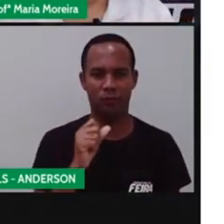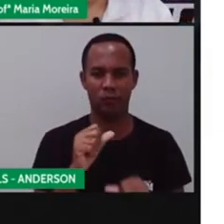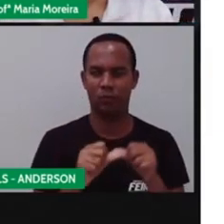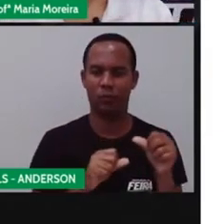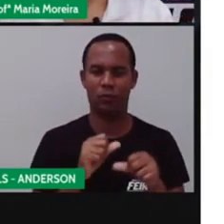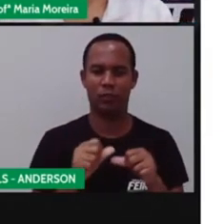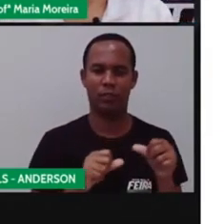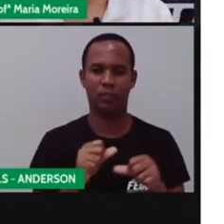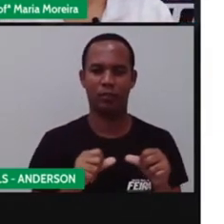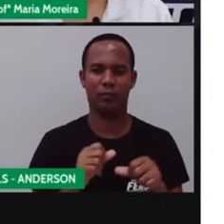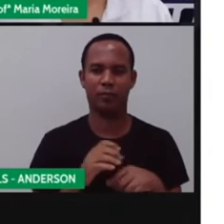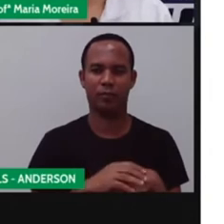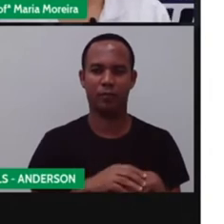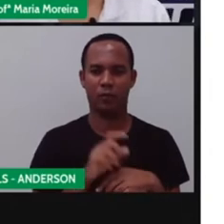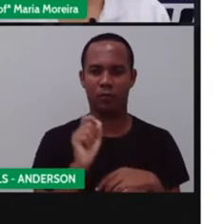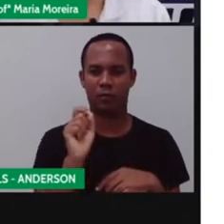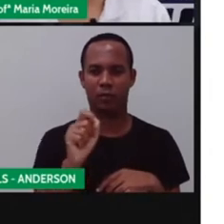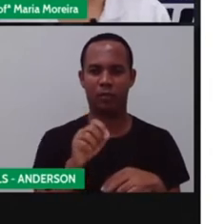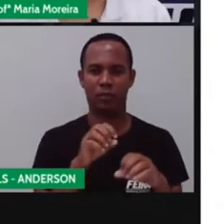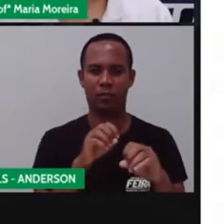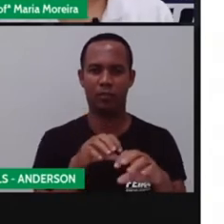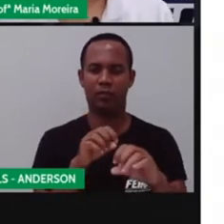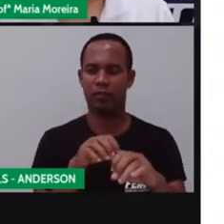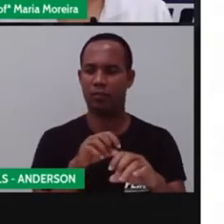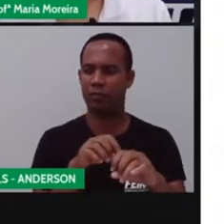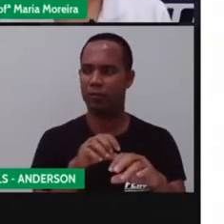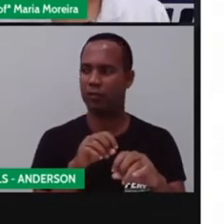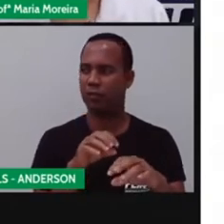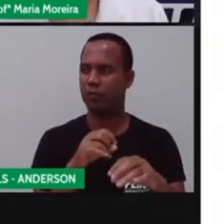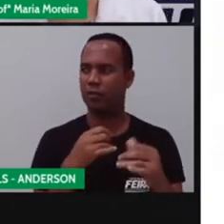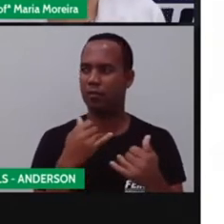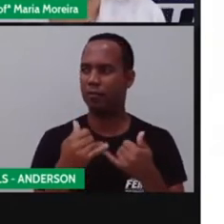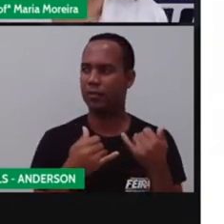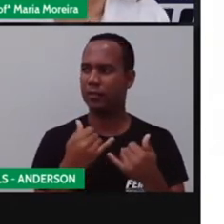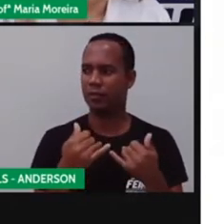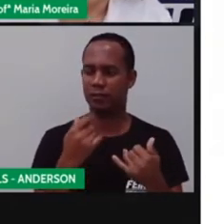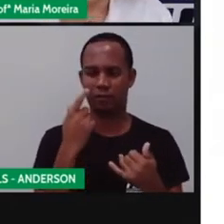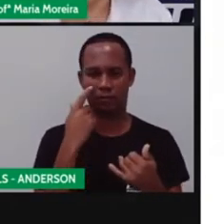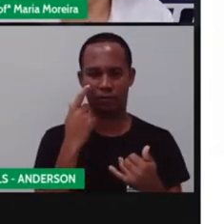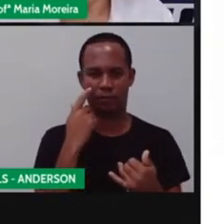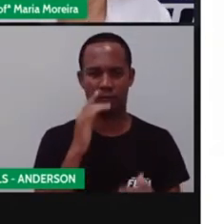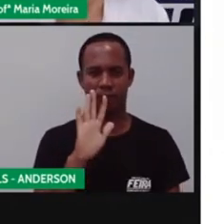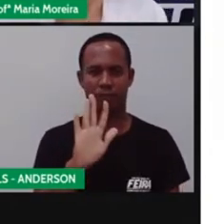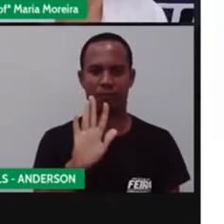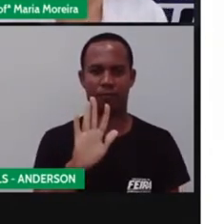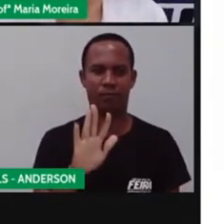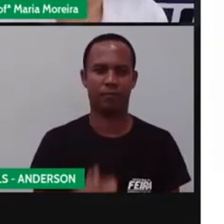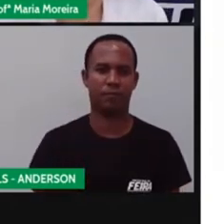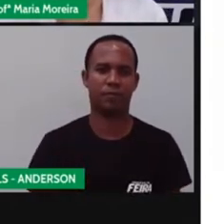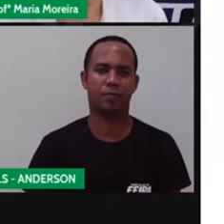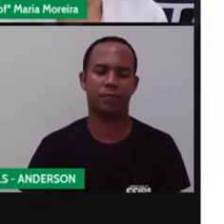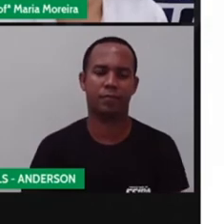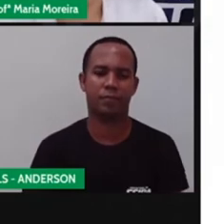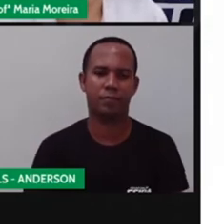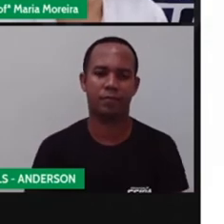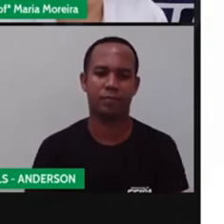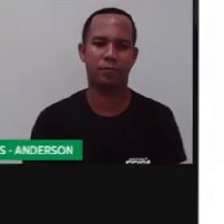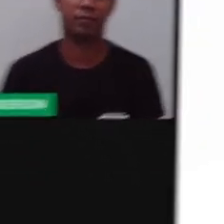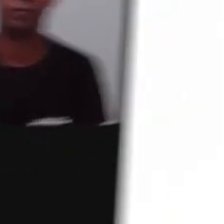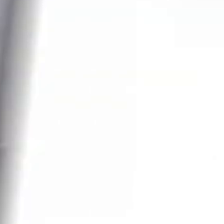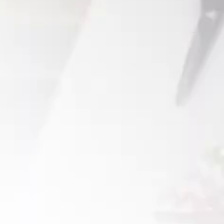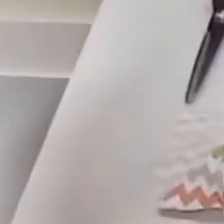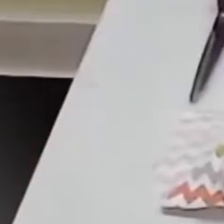cenário. Porque a prova vai ensinar vocês a fazer um brinquedinho, tá? Segura um pouquinho que a gente já volta.